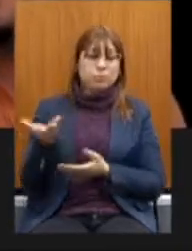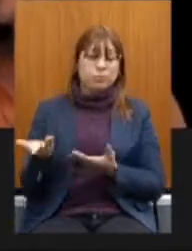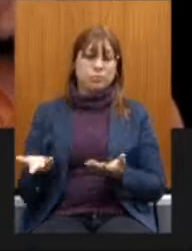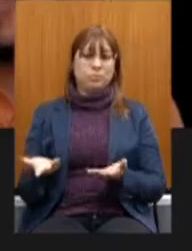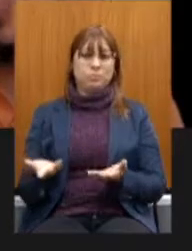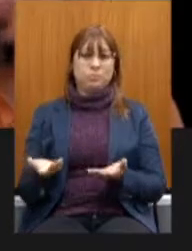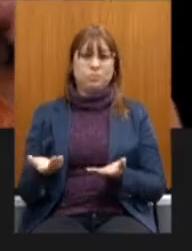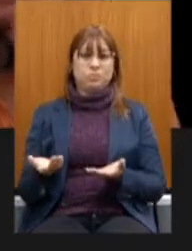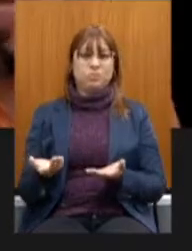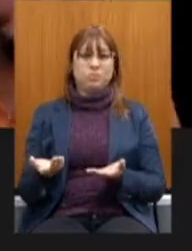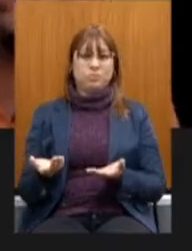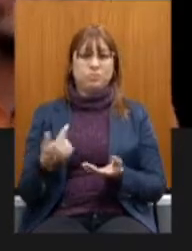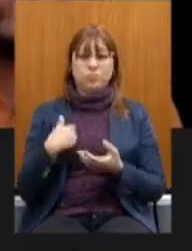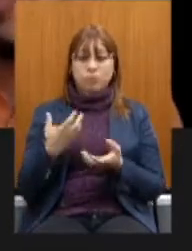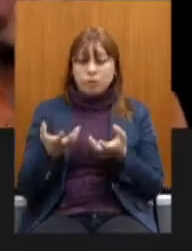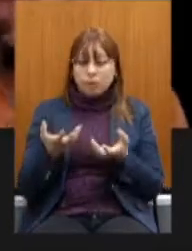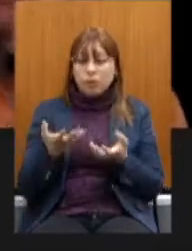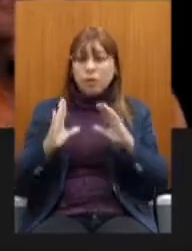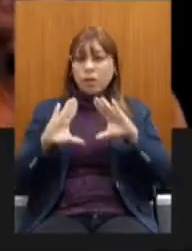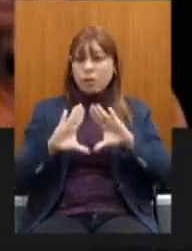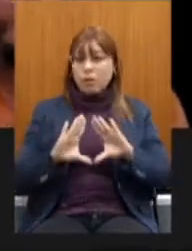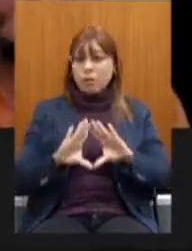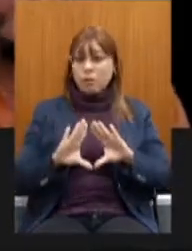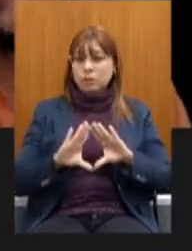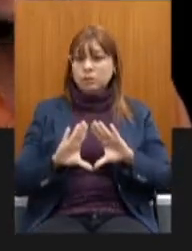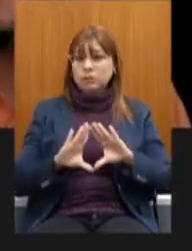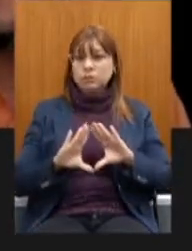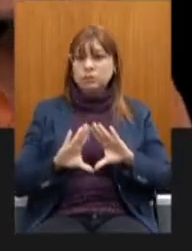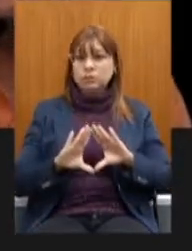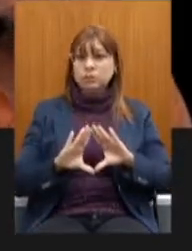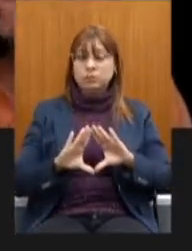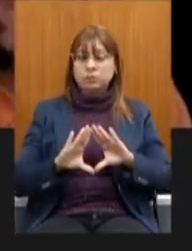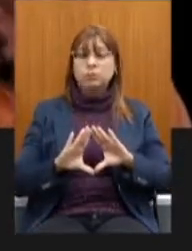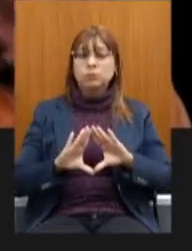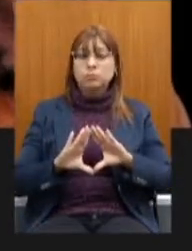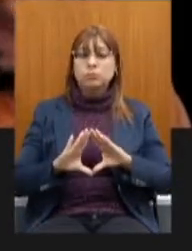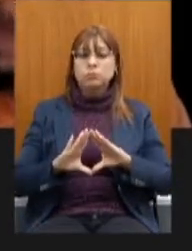eu queria que a Assembleia fizesse uma homenagem agora para ela